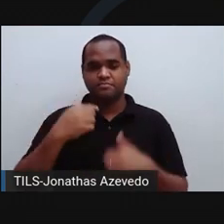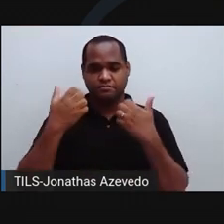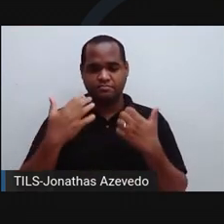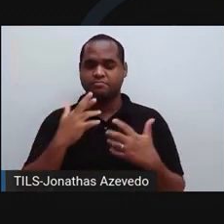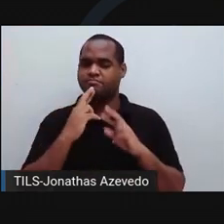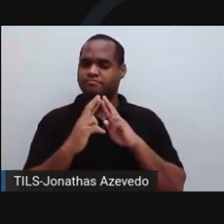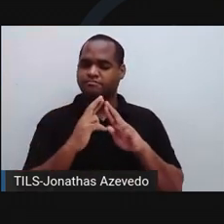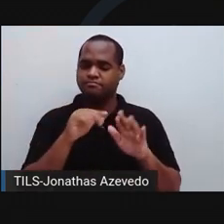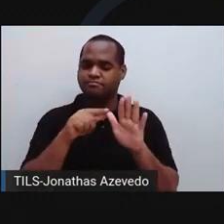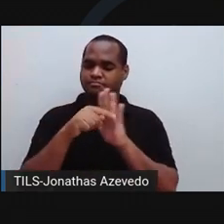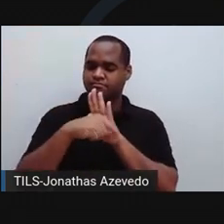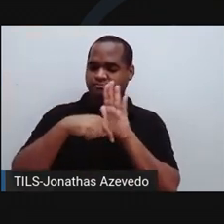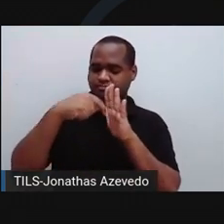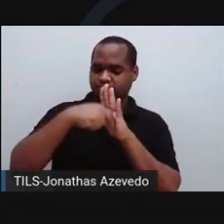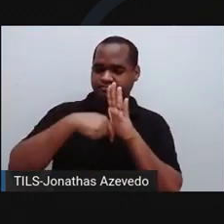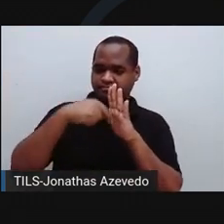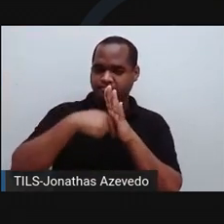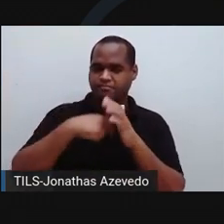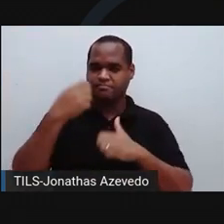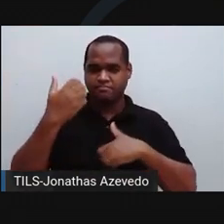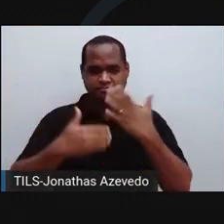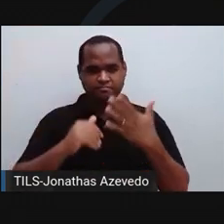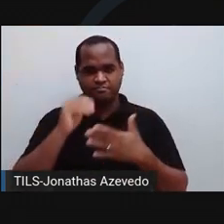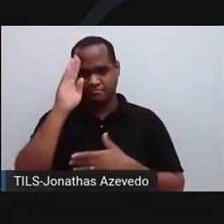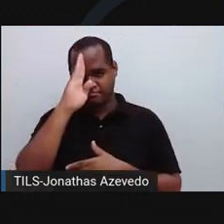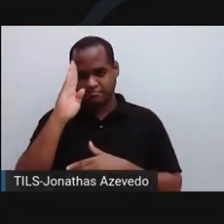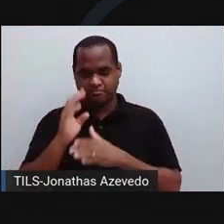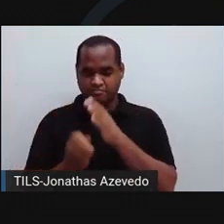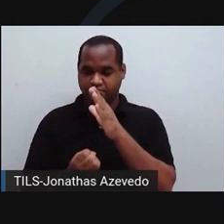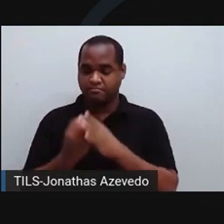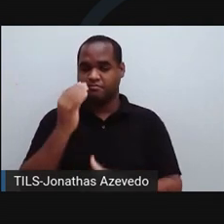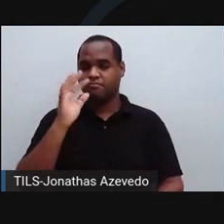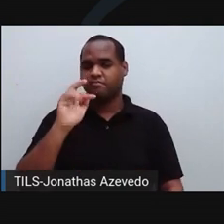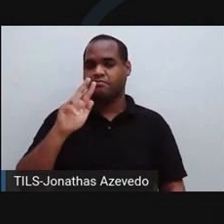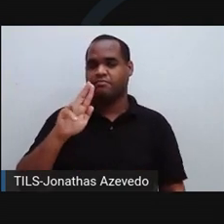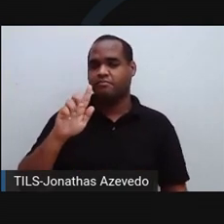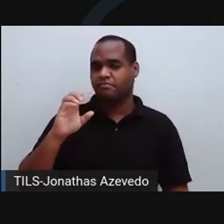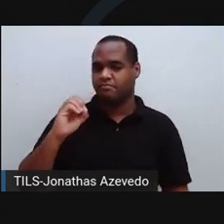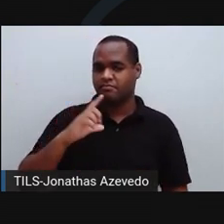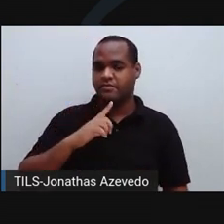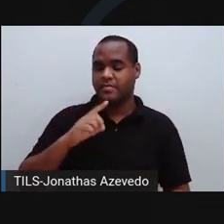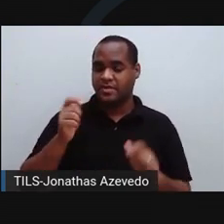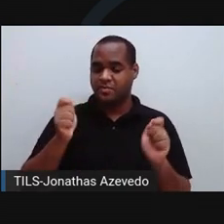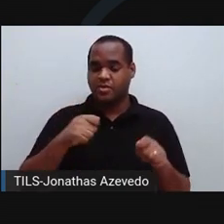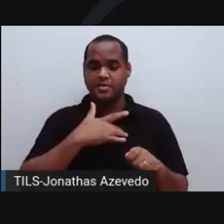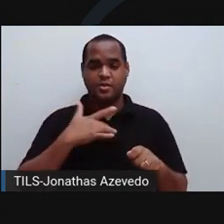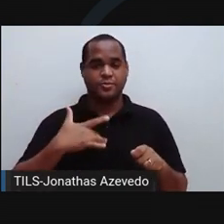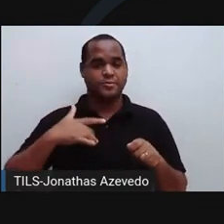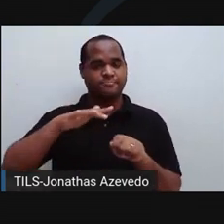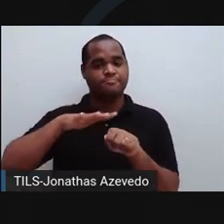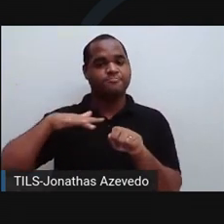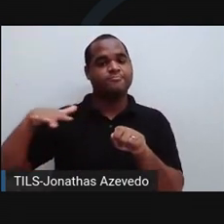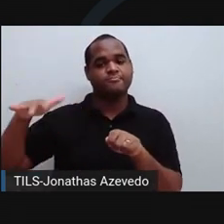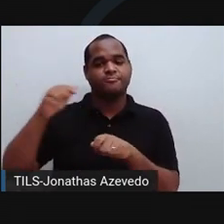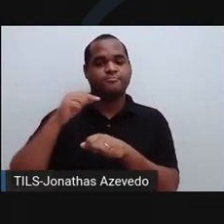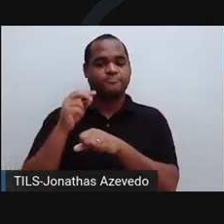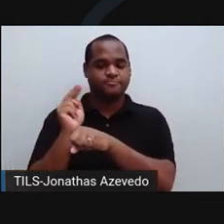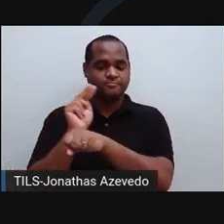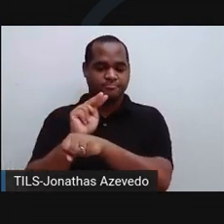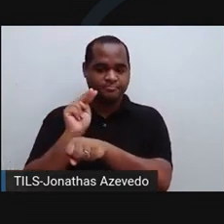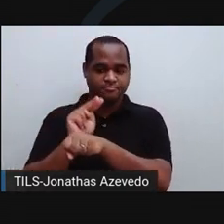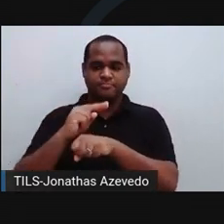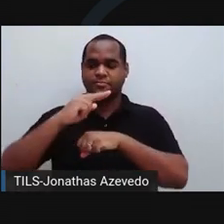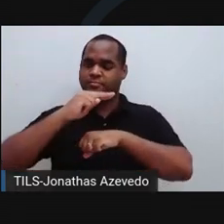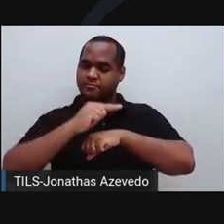perguntas que surgem com esse alerta no Brasil. Qual é a origem desse fungo? Quais são os riscos à saúde pública, principalmente para pacientes internados em hospitais?